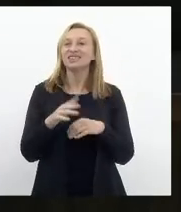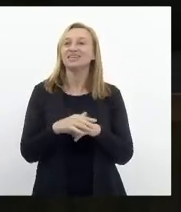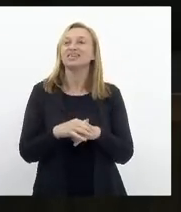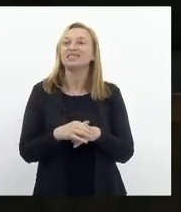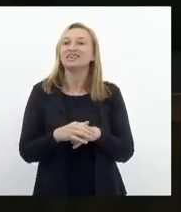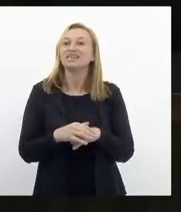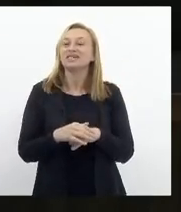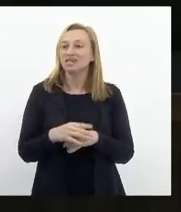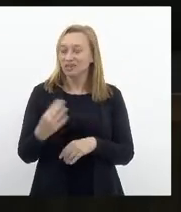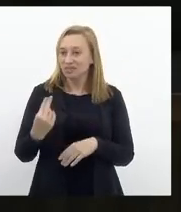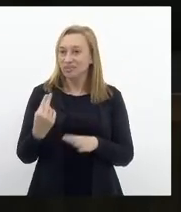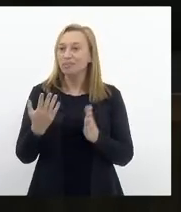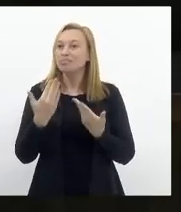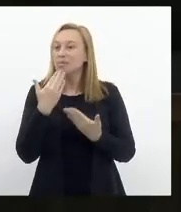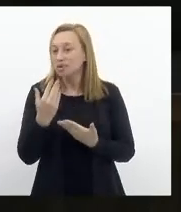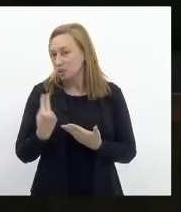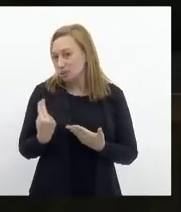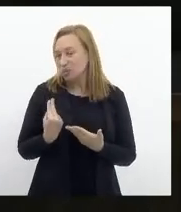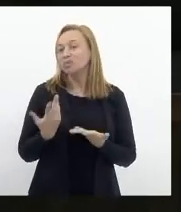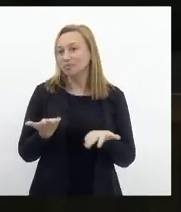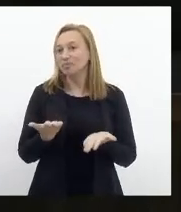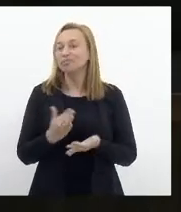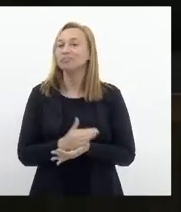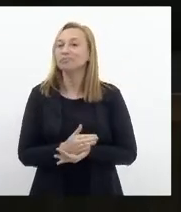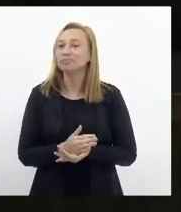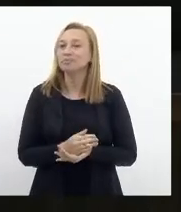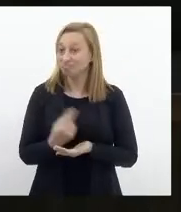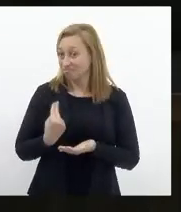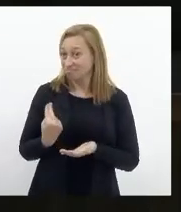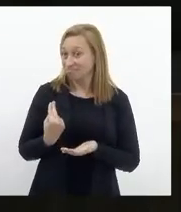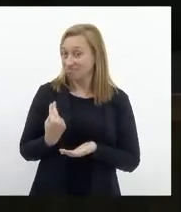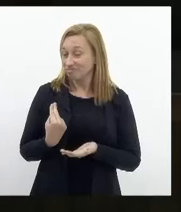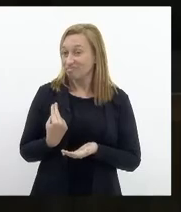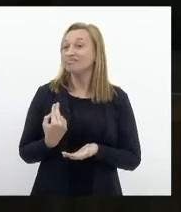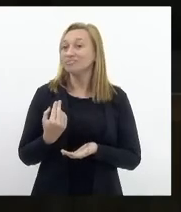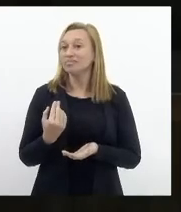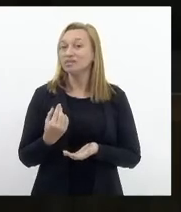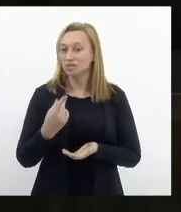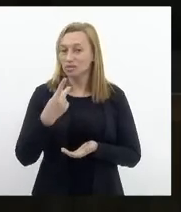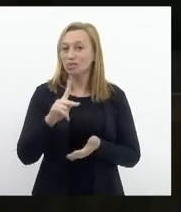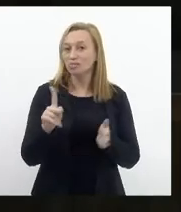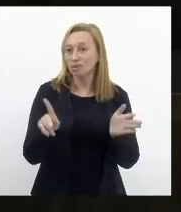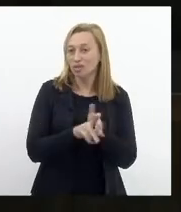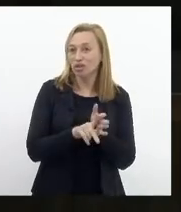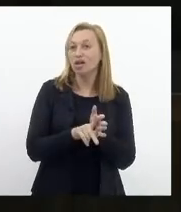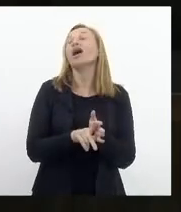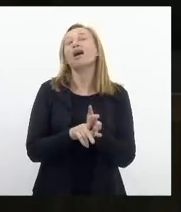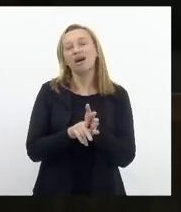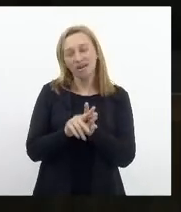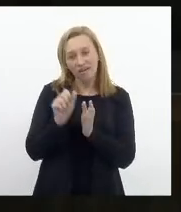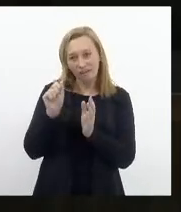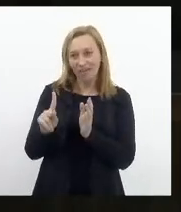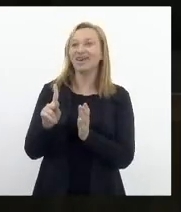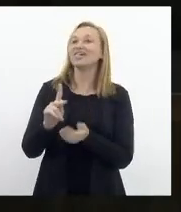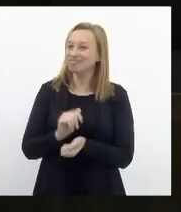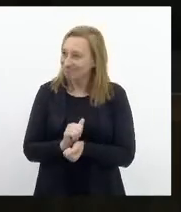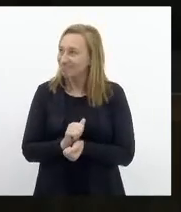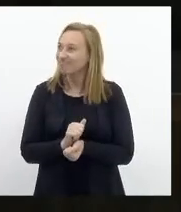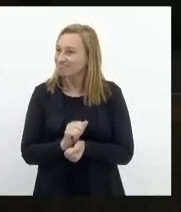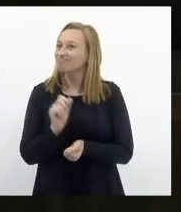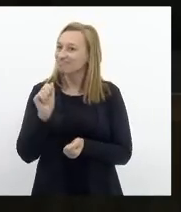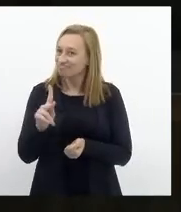de coautoria. Declaração, pedido de coautoria. É, do vosso projeto. Concedida.